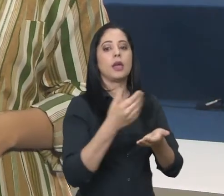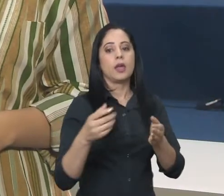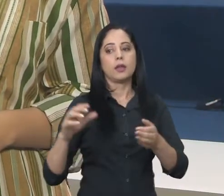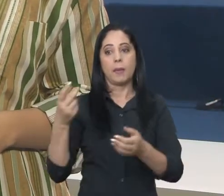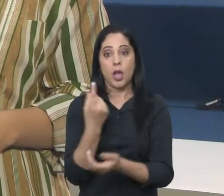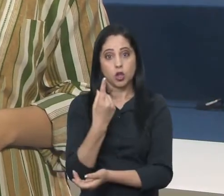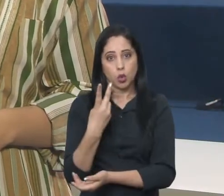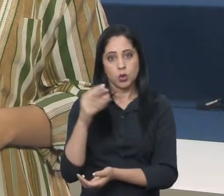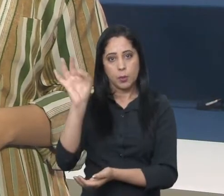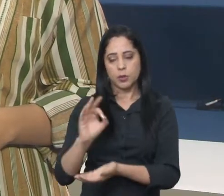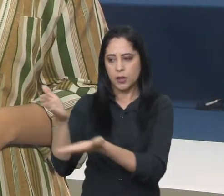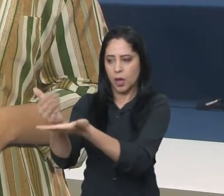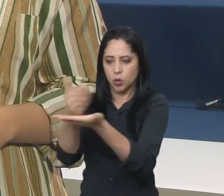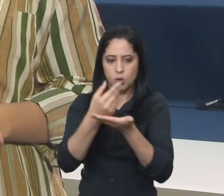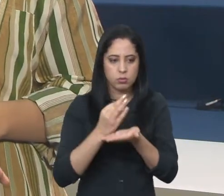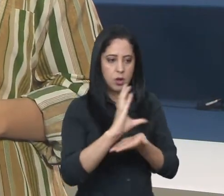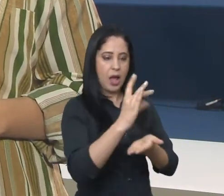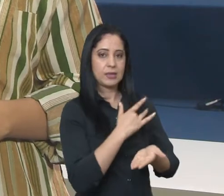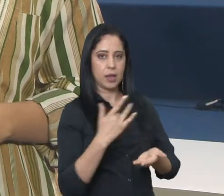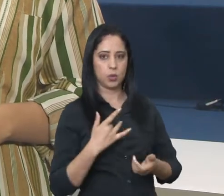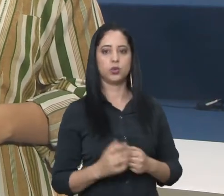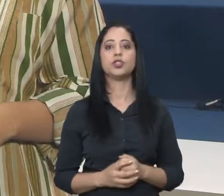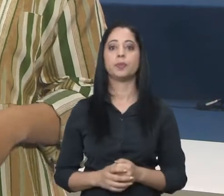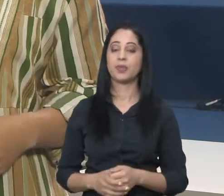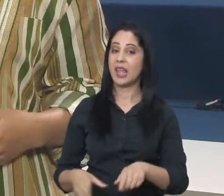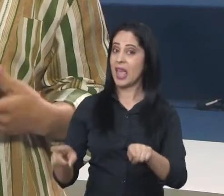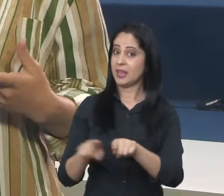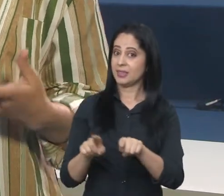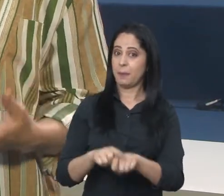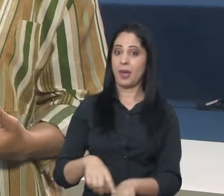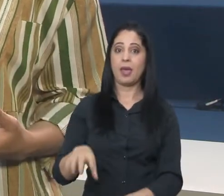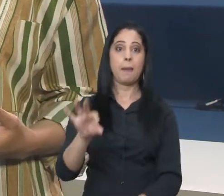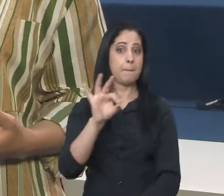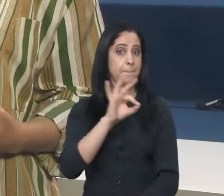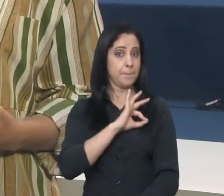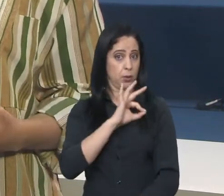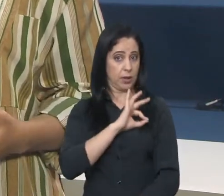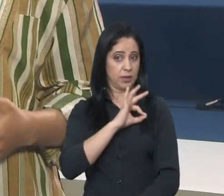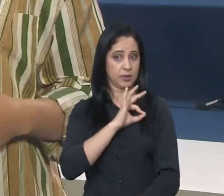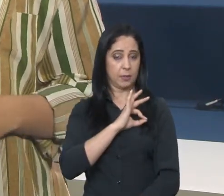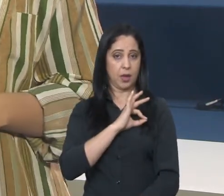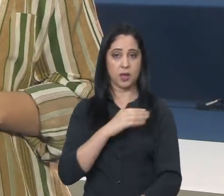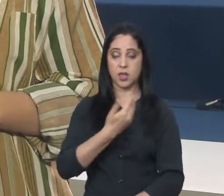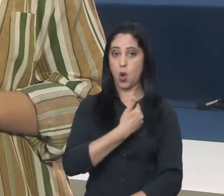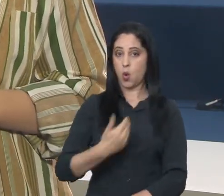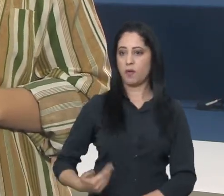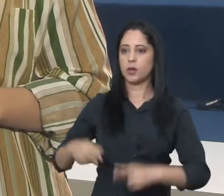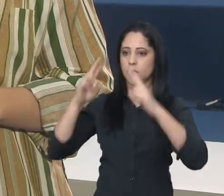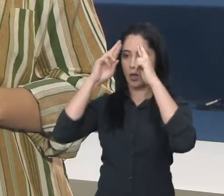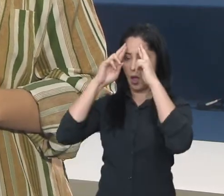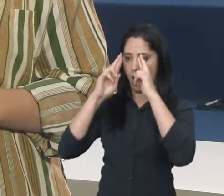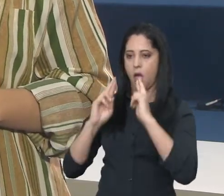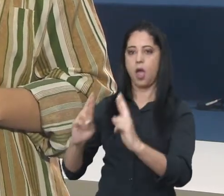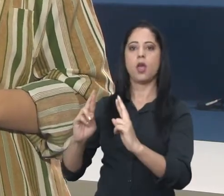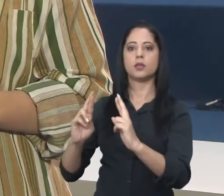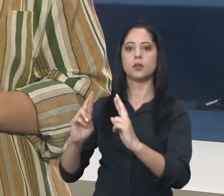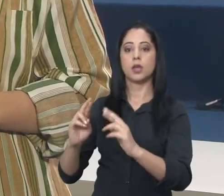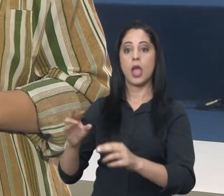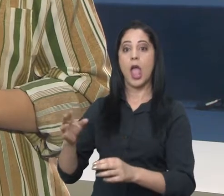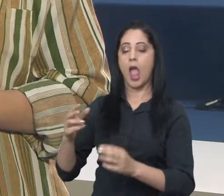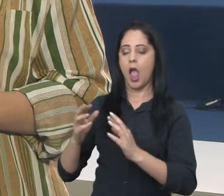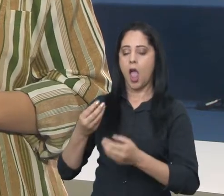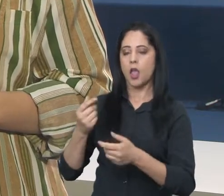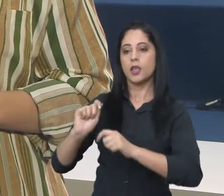Por responder pelas políticas civil e militar, também compete ao governador a responsabilidade de zelar pela segurança